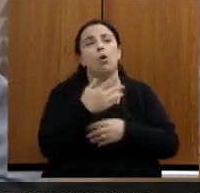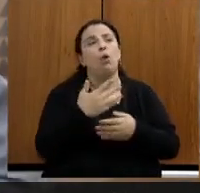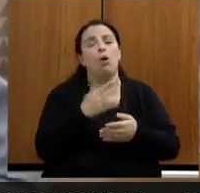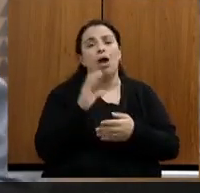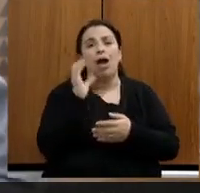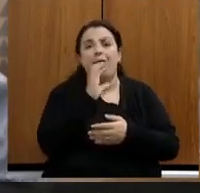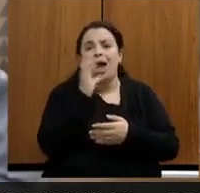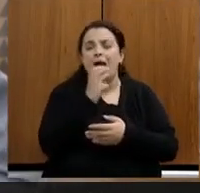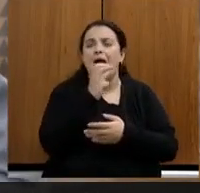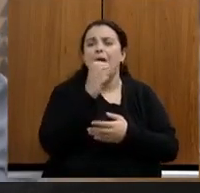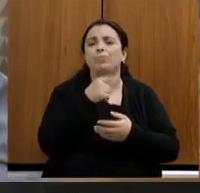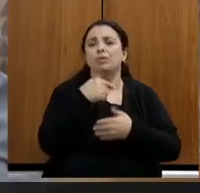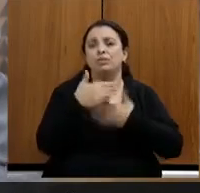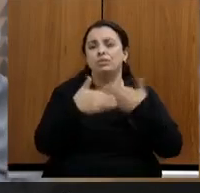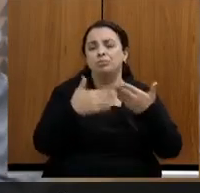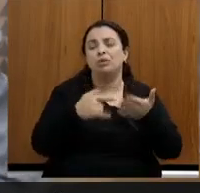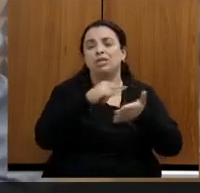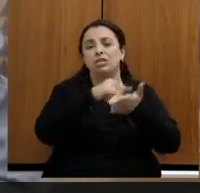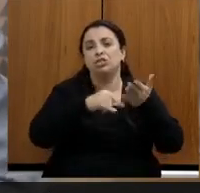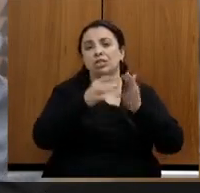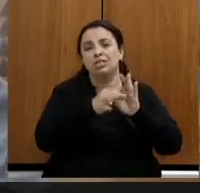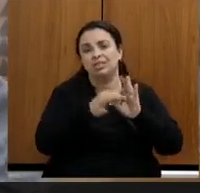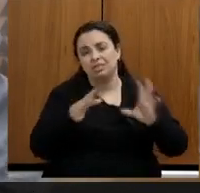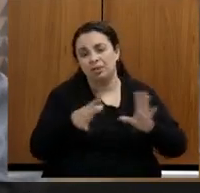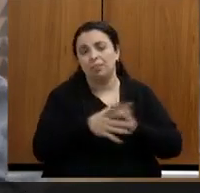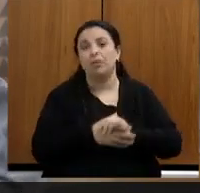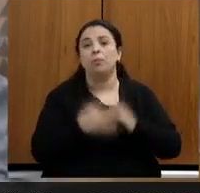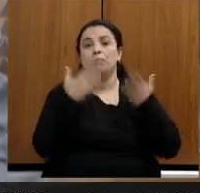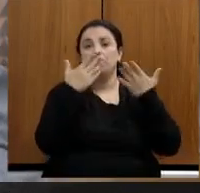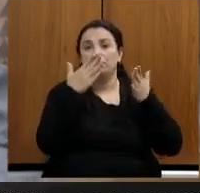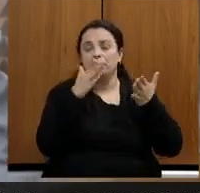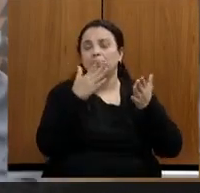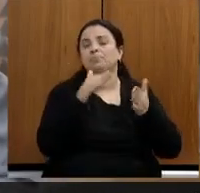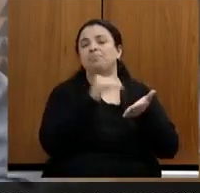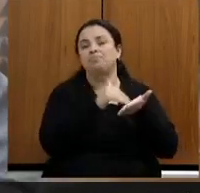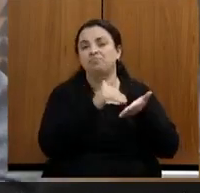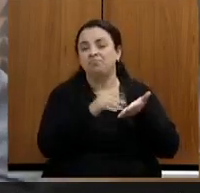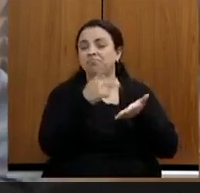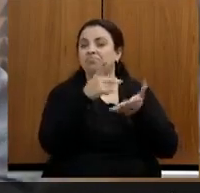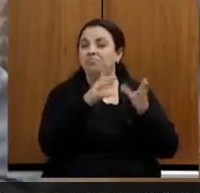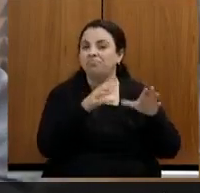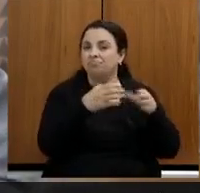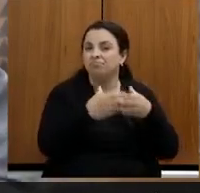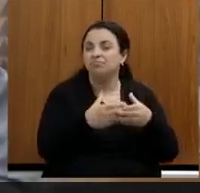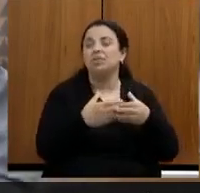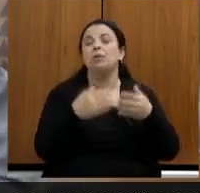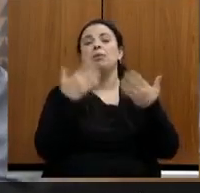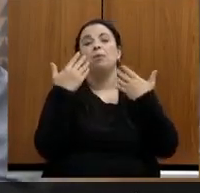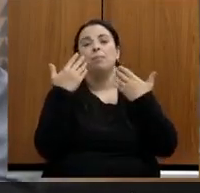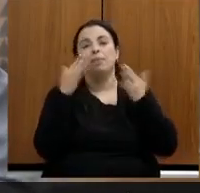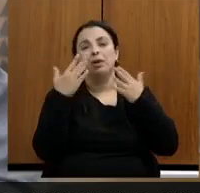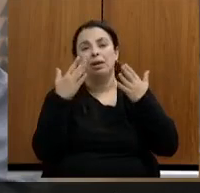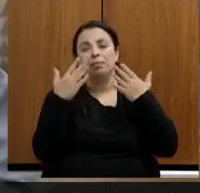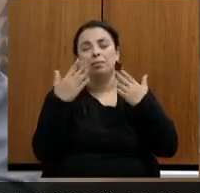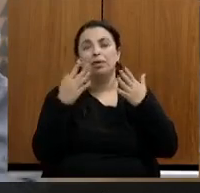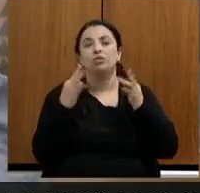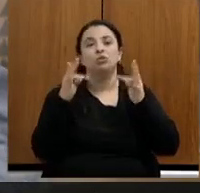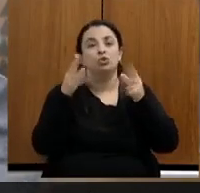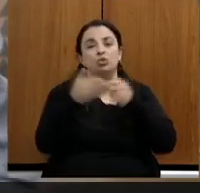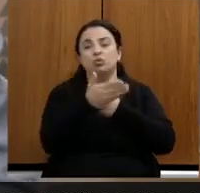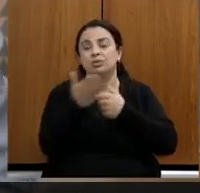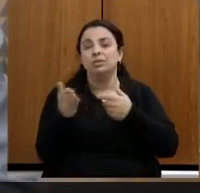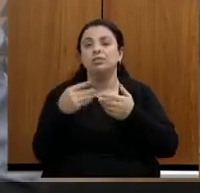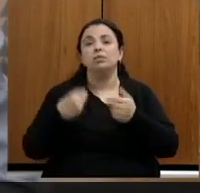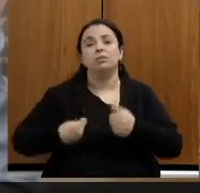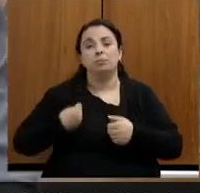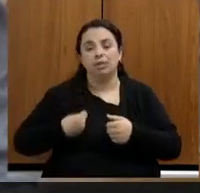parabéns secretária Marília parabéns a sua equipe e parabéns a todos vocês que fazem parte do sistema nosso